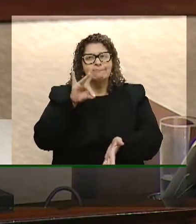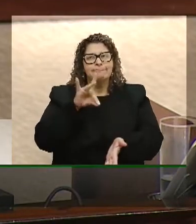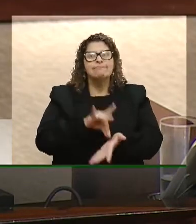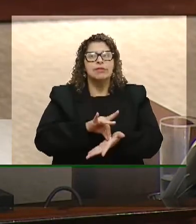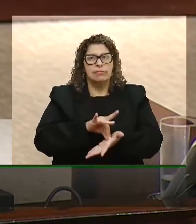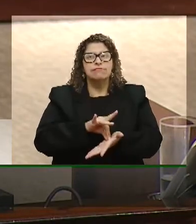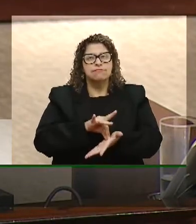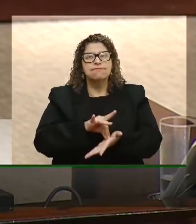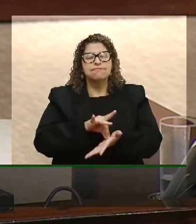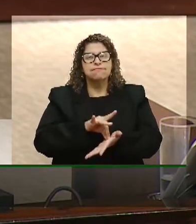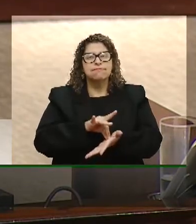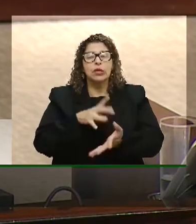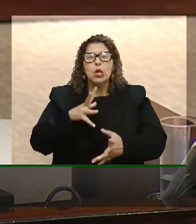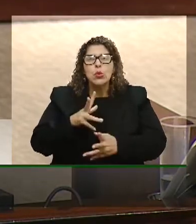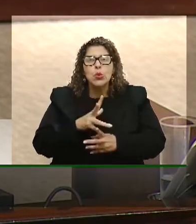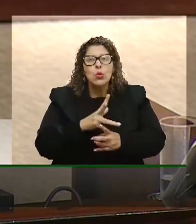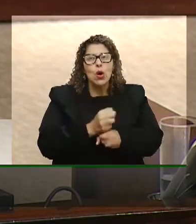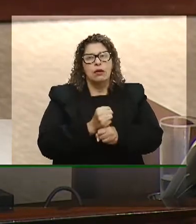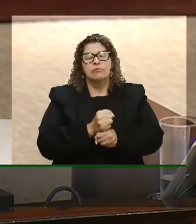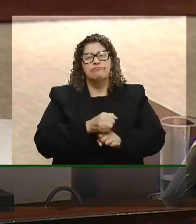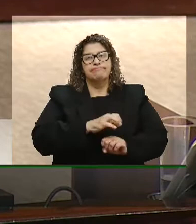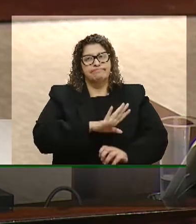sob o ponto de vista das contas públicas,